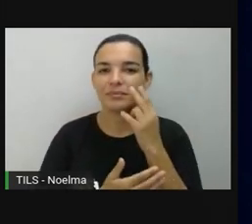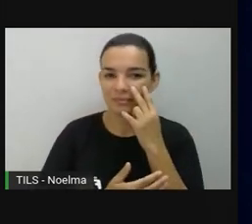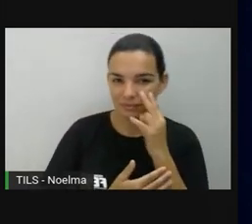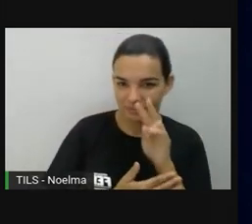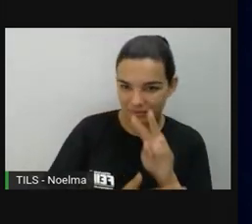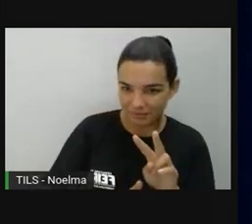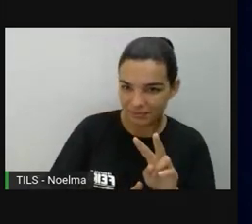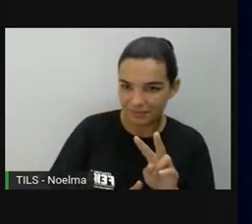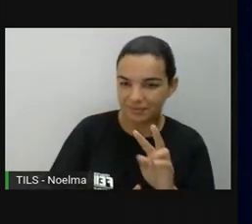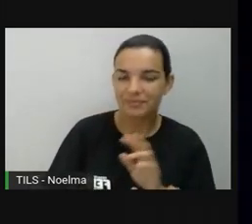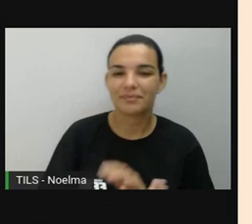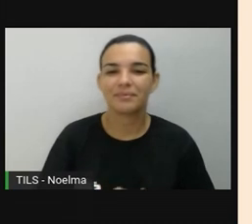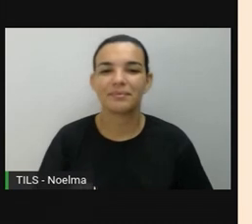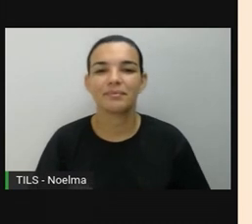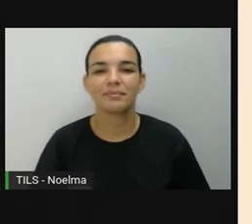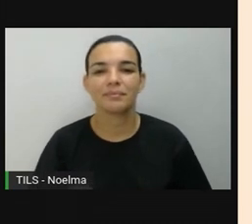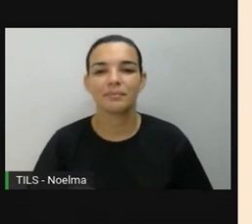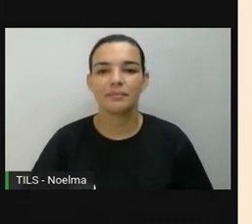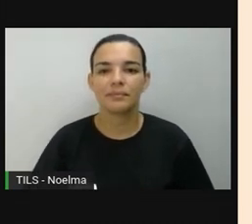e região sul.